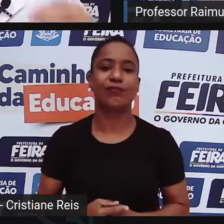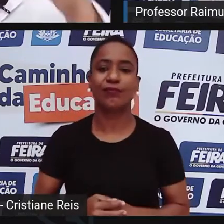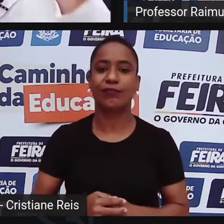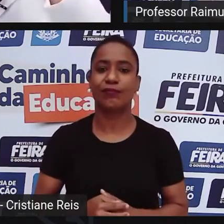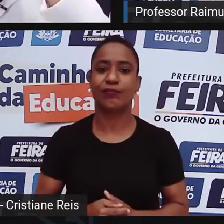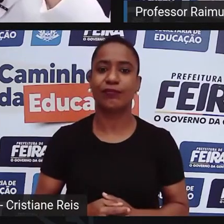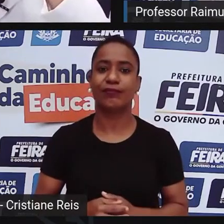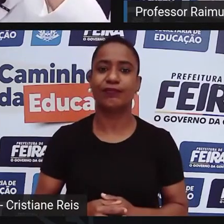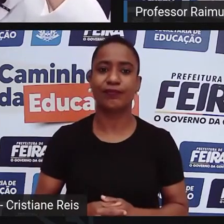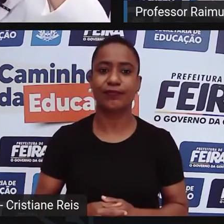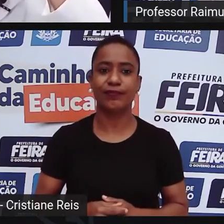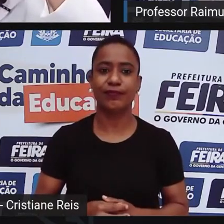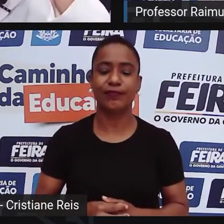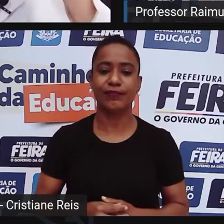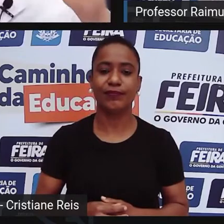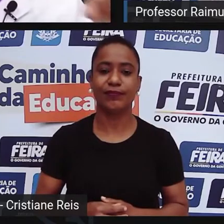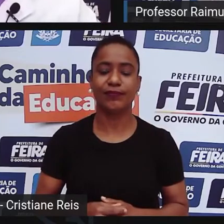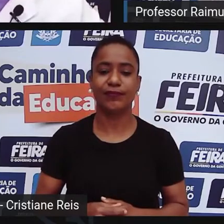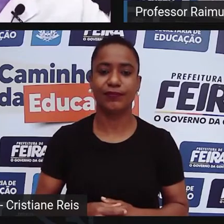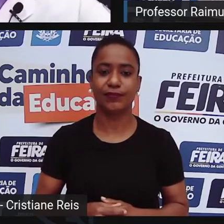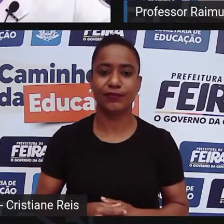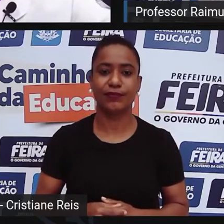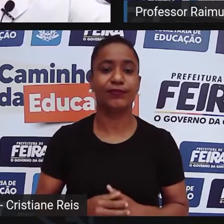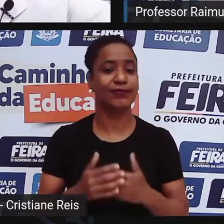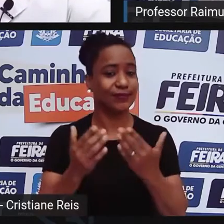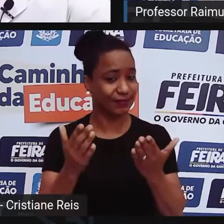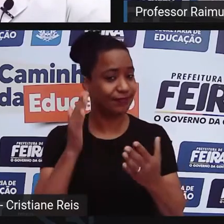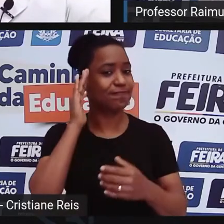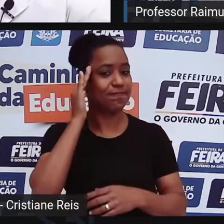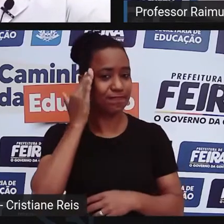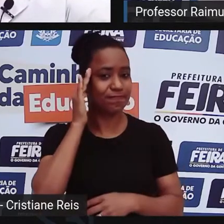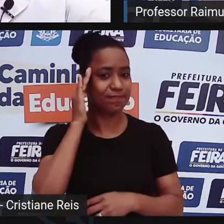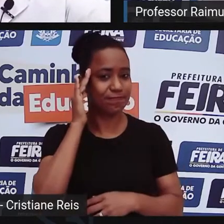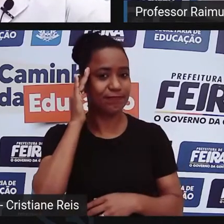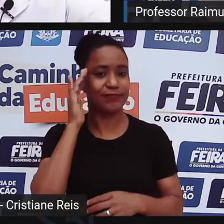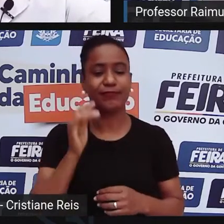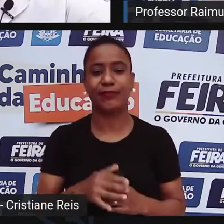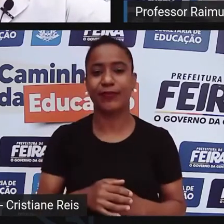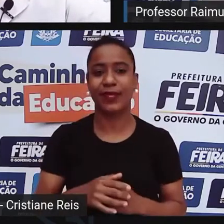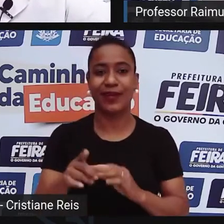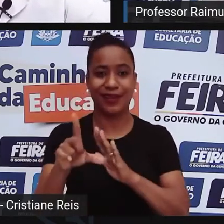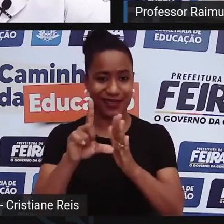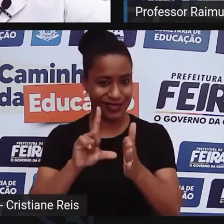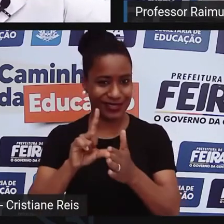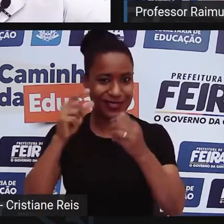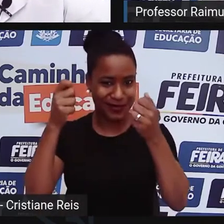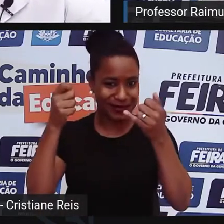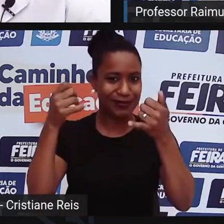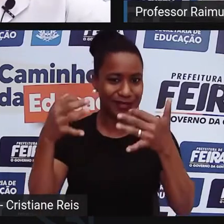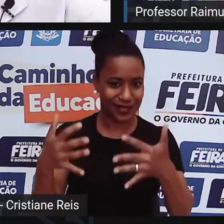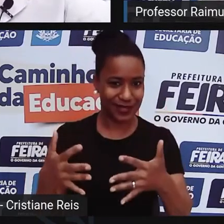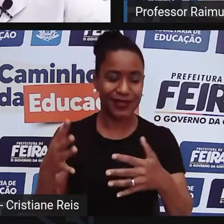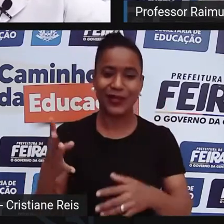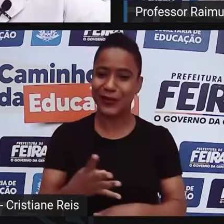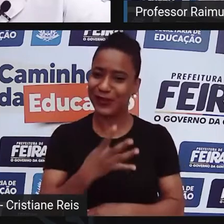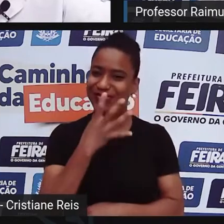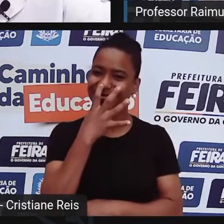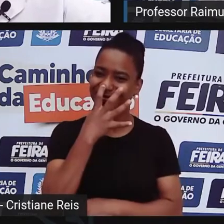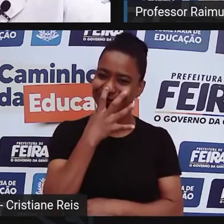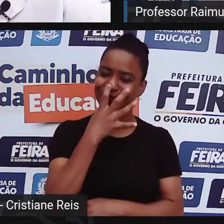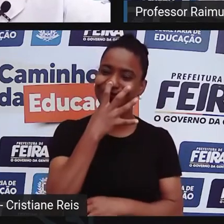Entendi. Como eu disse no início da aula, eu tenho muita admiração por